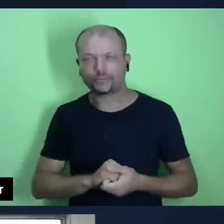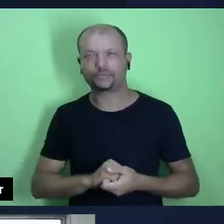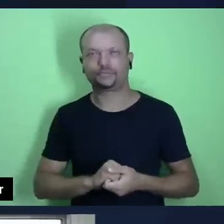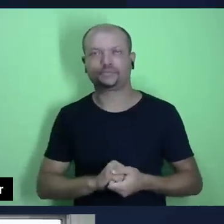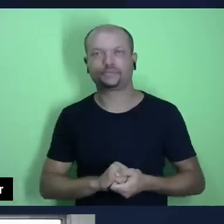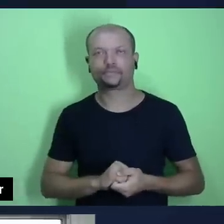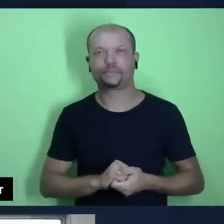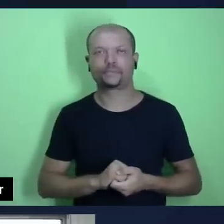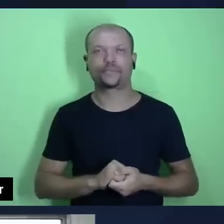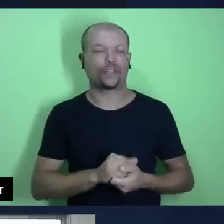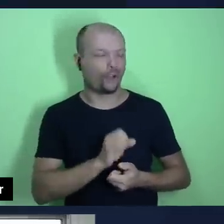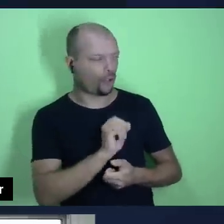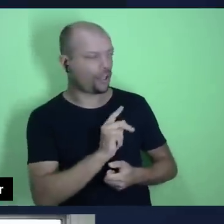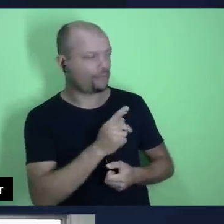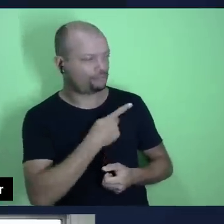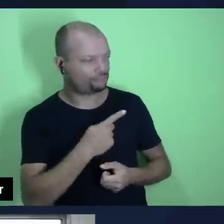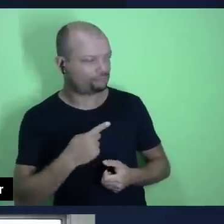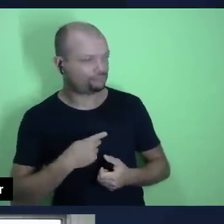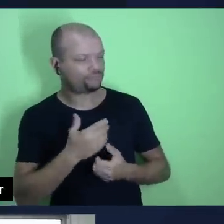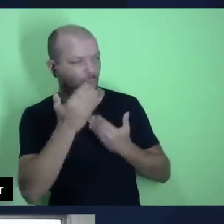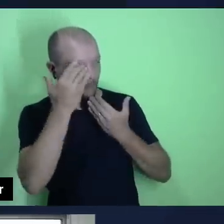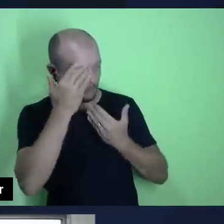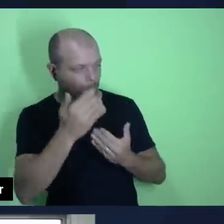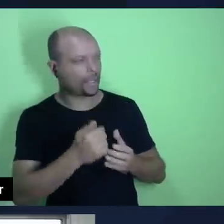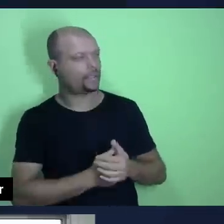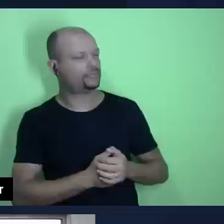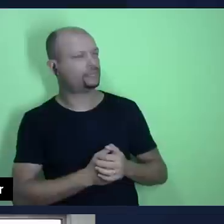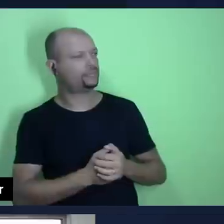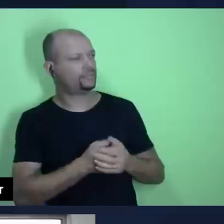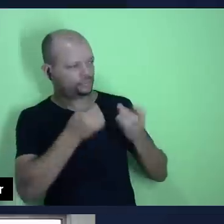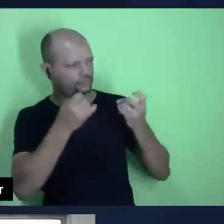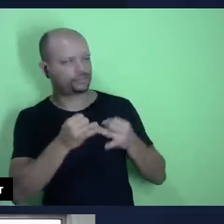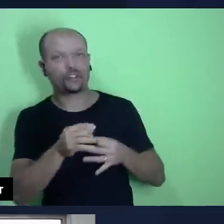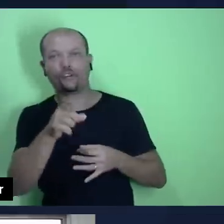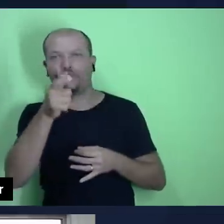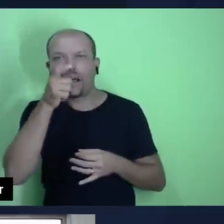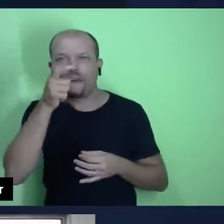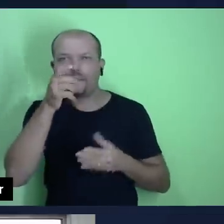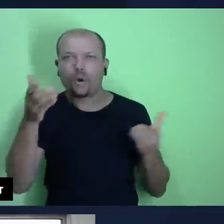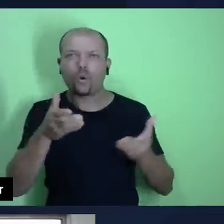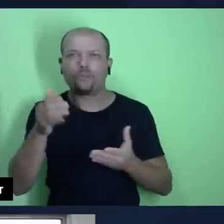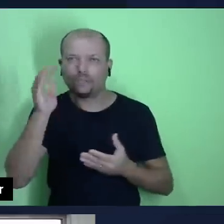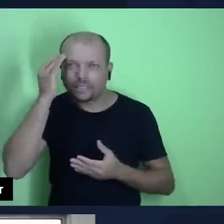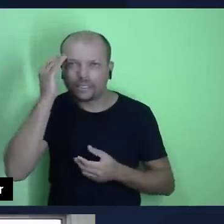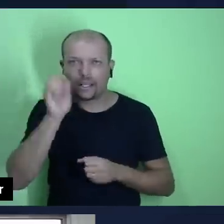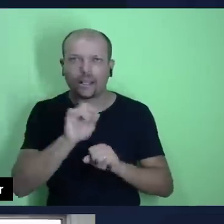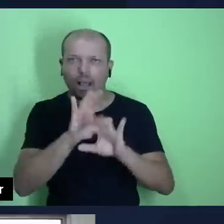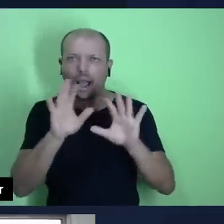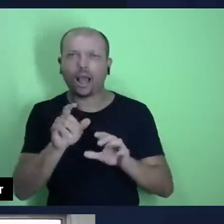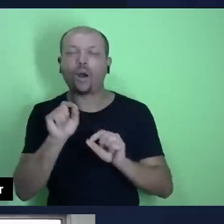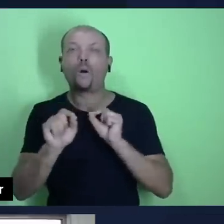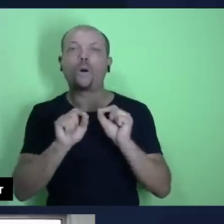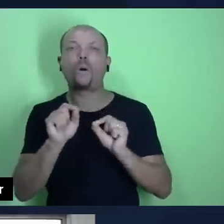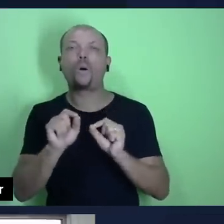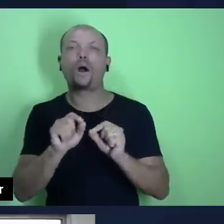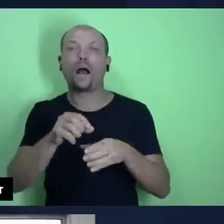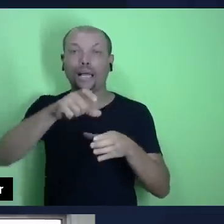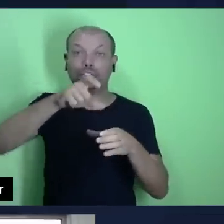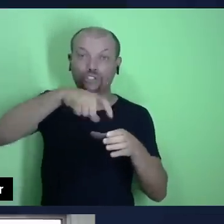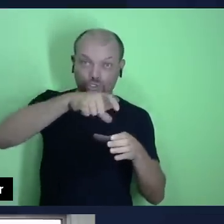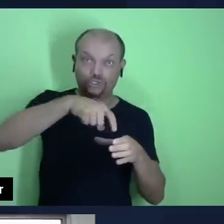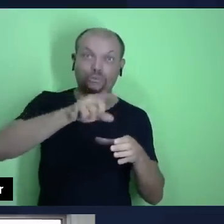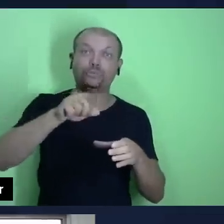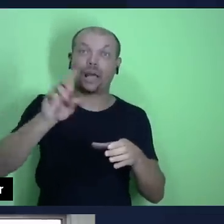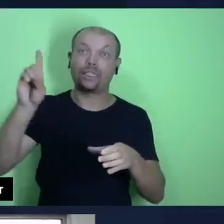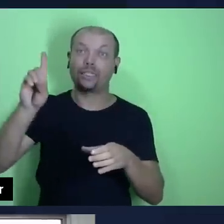Muito bem, pastor Esinaldo, obrigado por essa colocação. Então, você que nos acompanha, você entendeu que a questão está ligada. O dízimo é algo que Deus